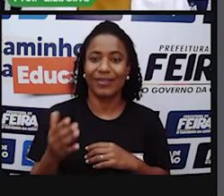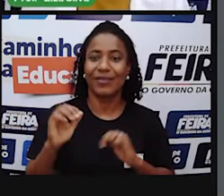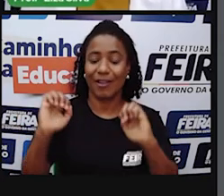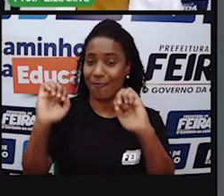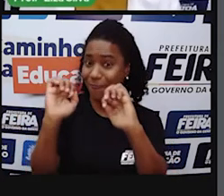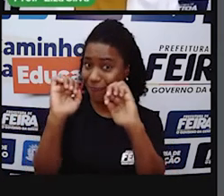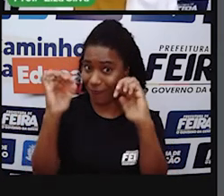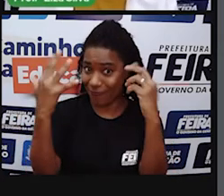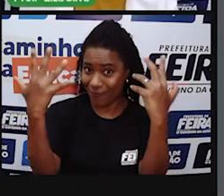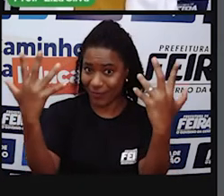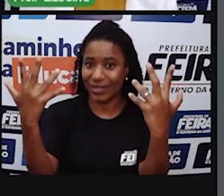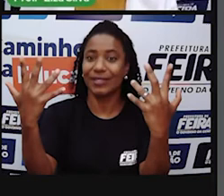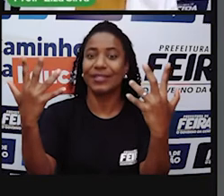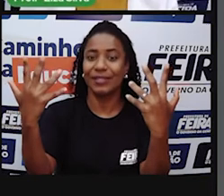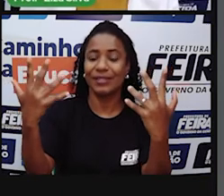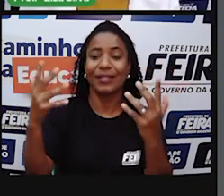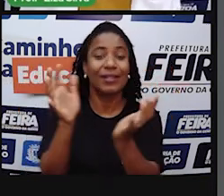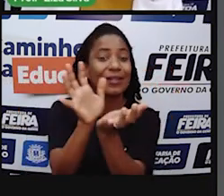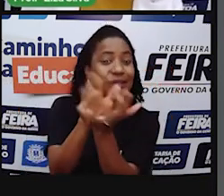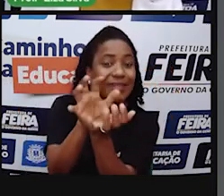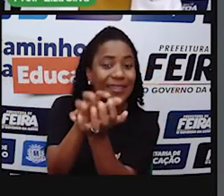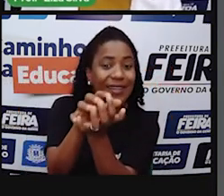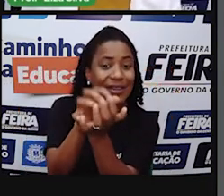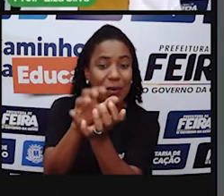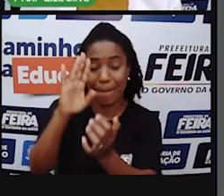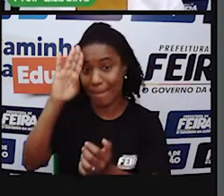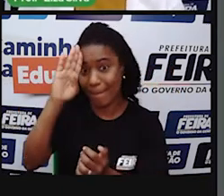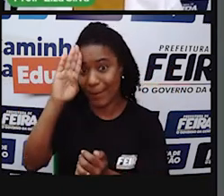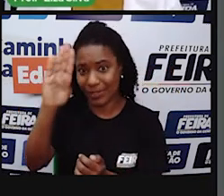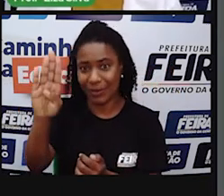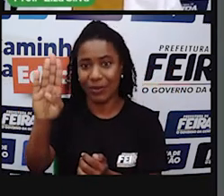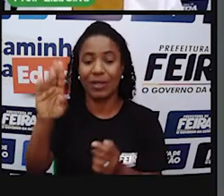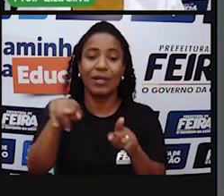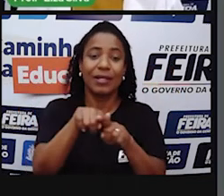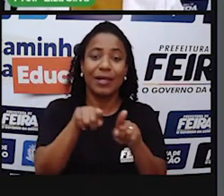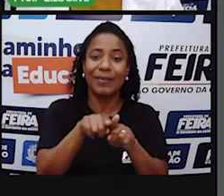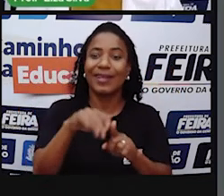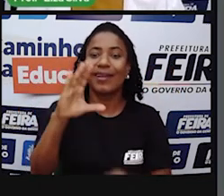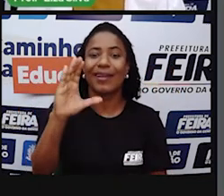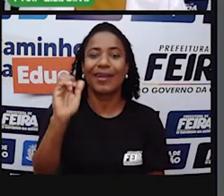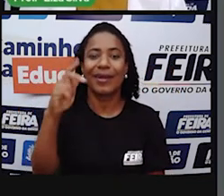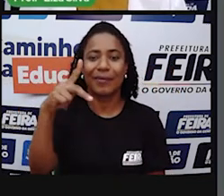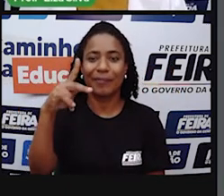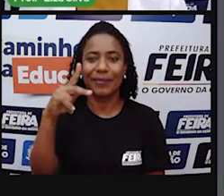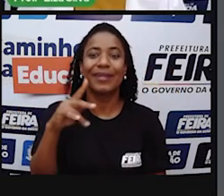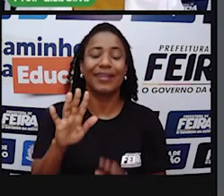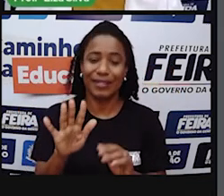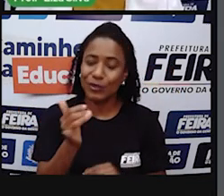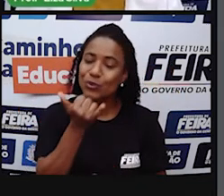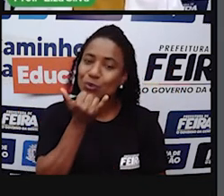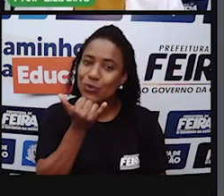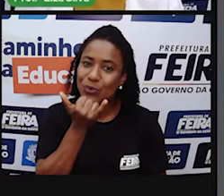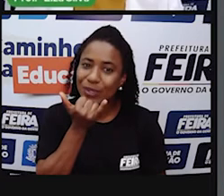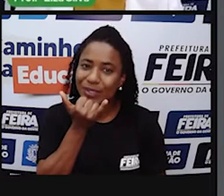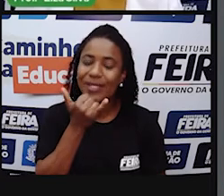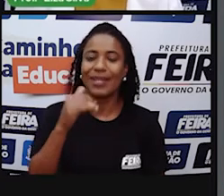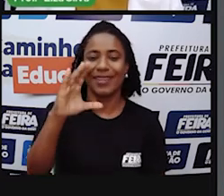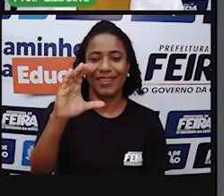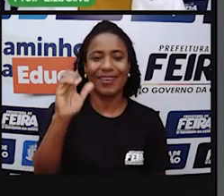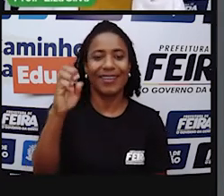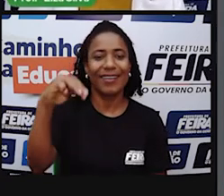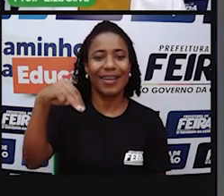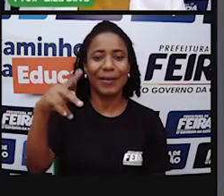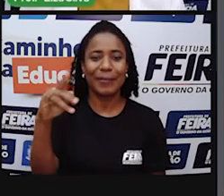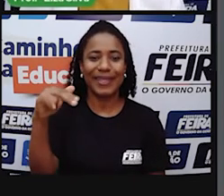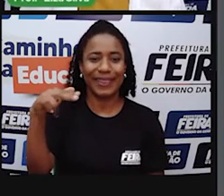procurados pelos turistas É o Caruaru Que fica em Pernambuco E Campina Branca Desculpem E Campina